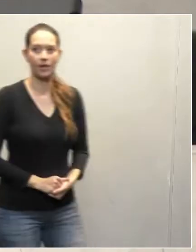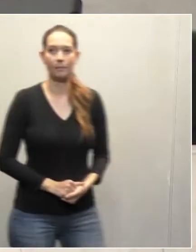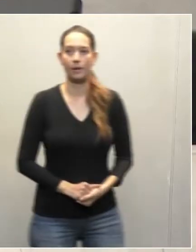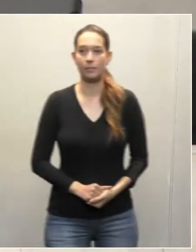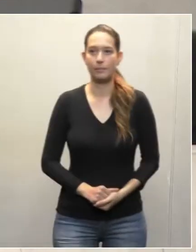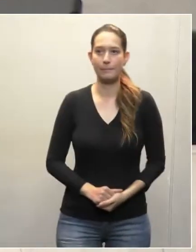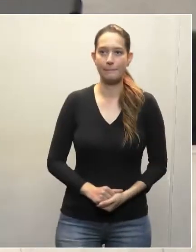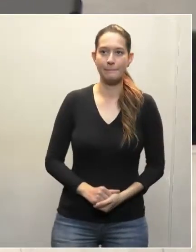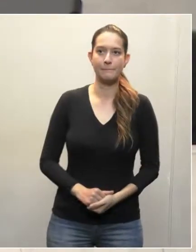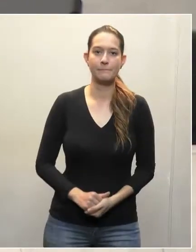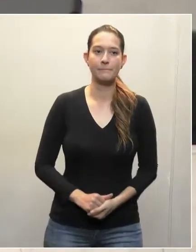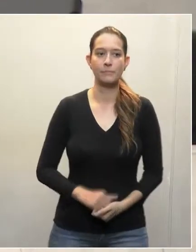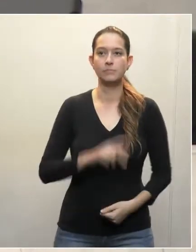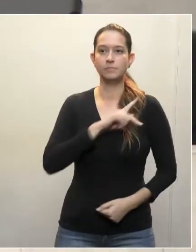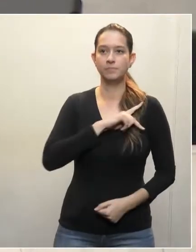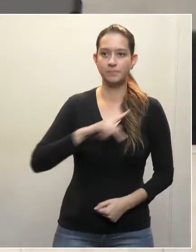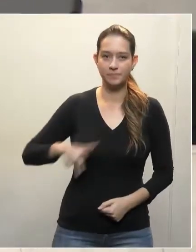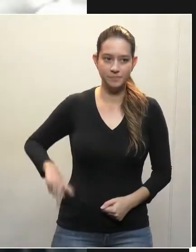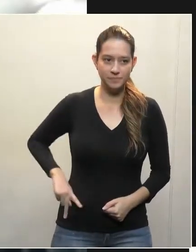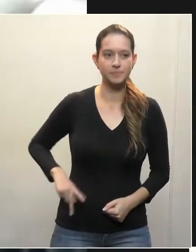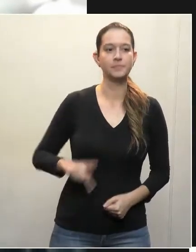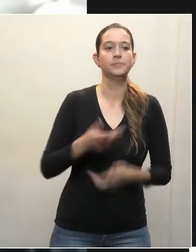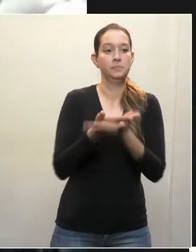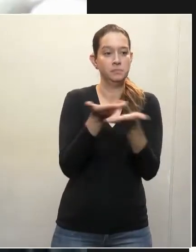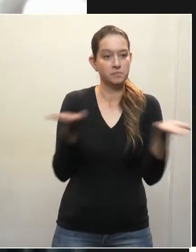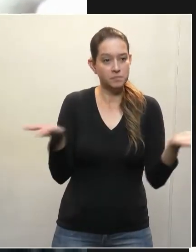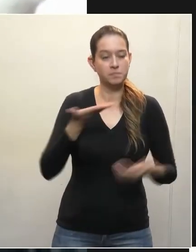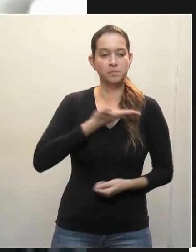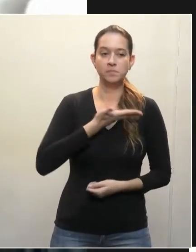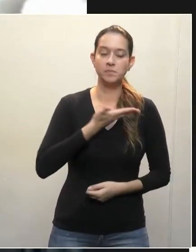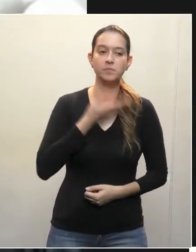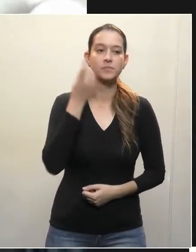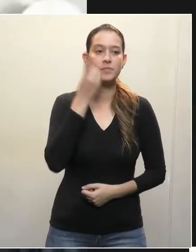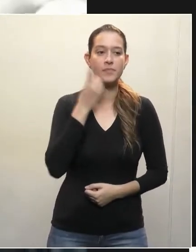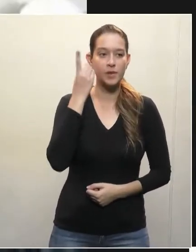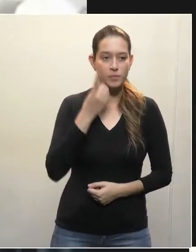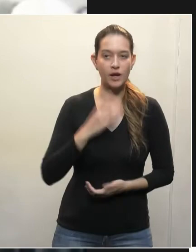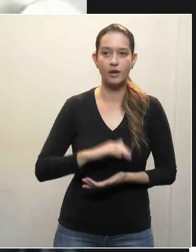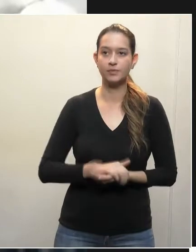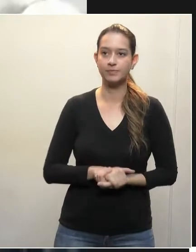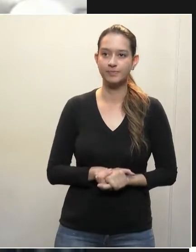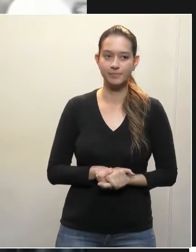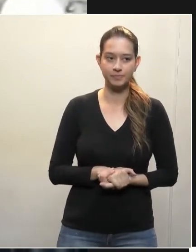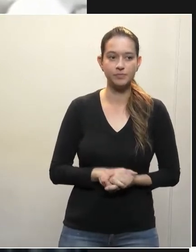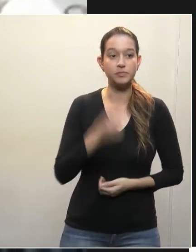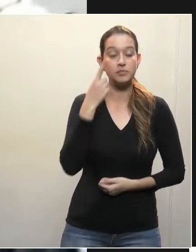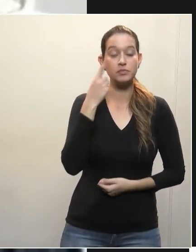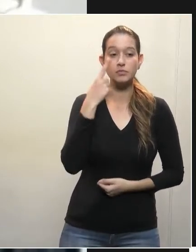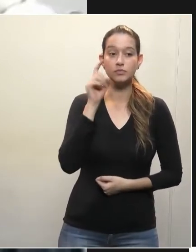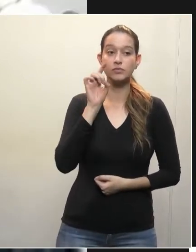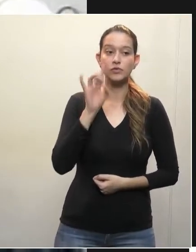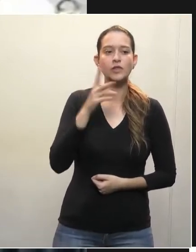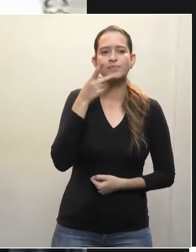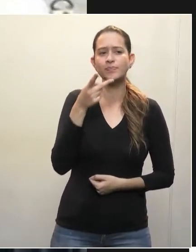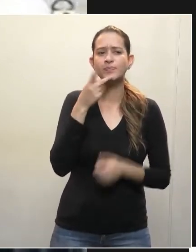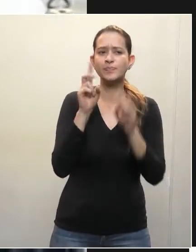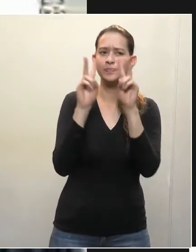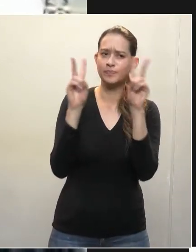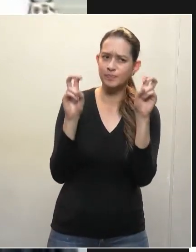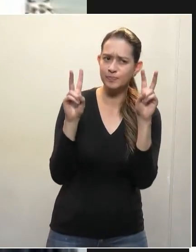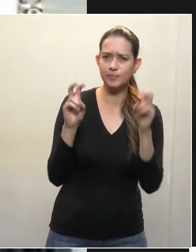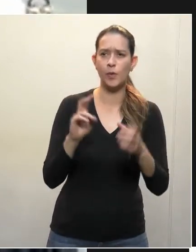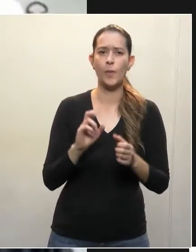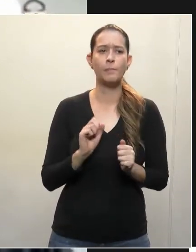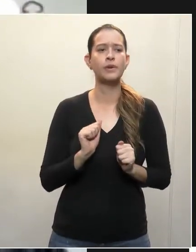Senhor presidente, demais colegas deputados, olha, eu só quero comentar aqui a respeito desse